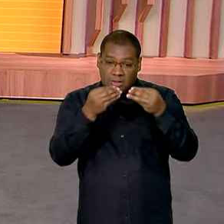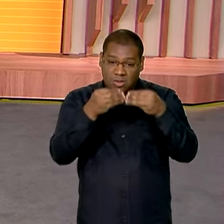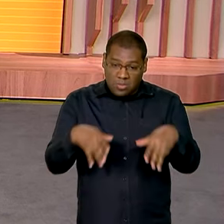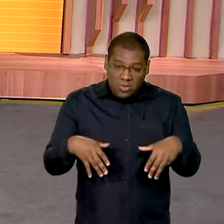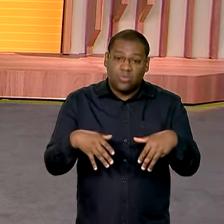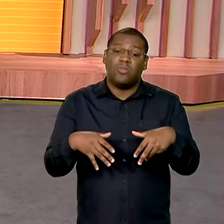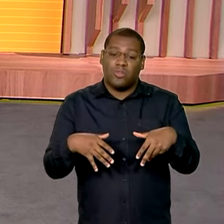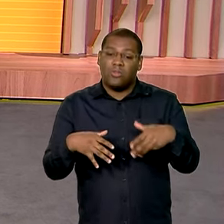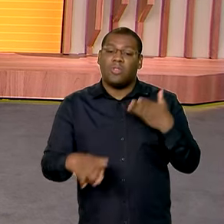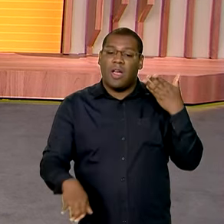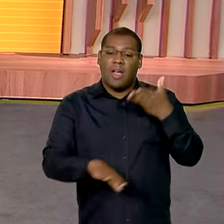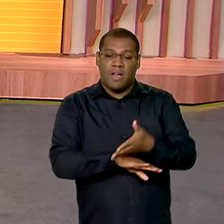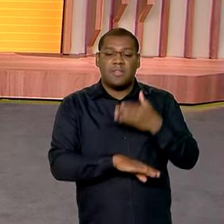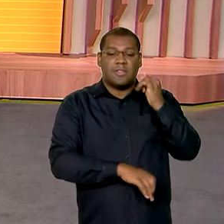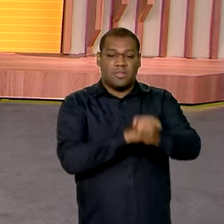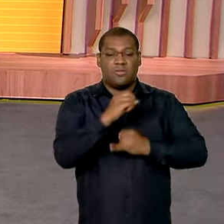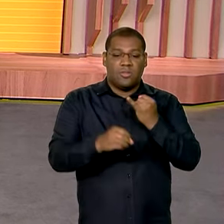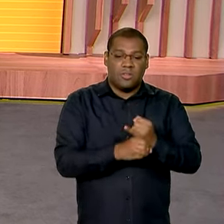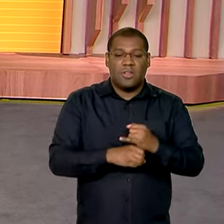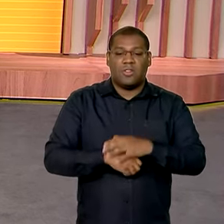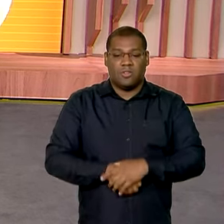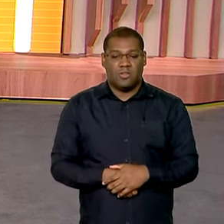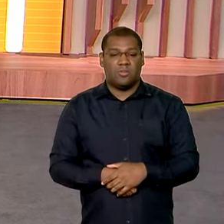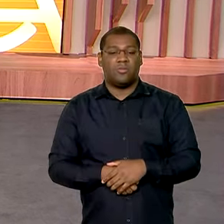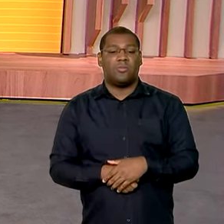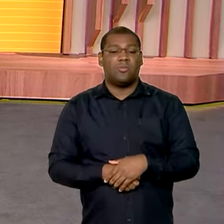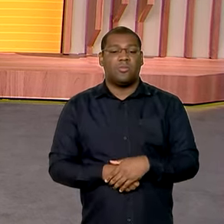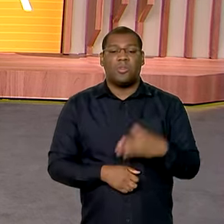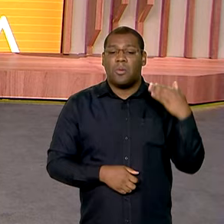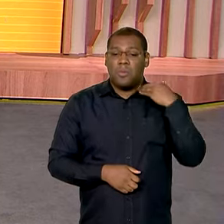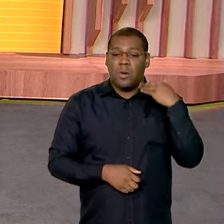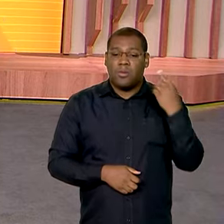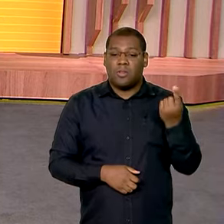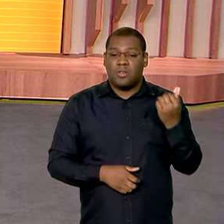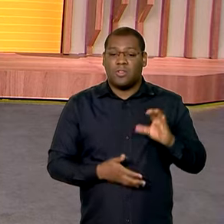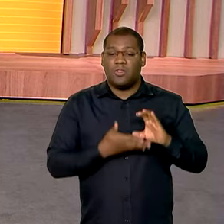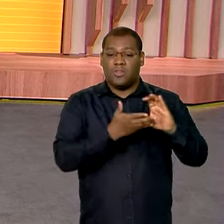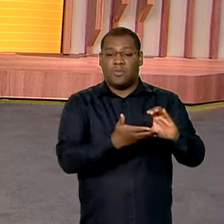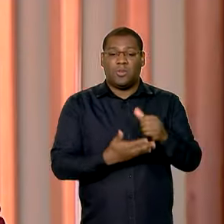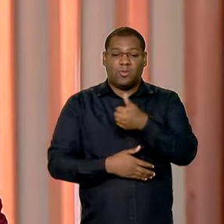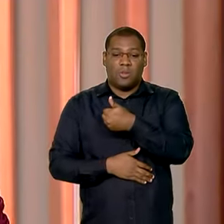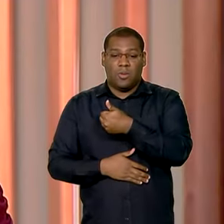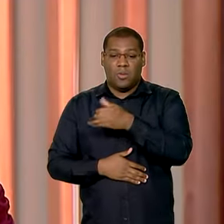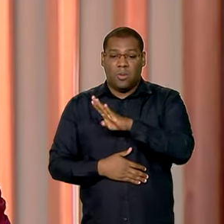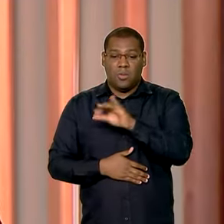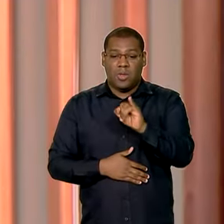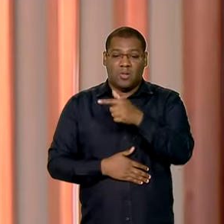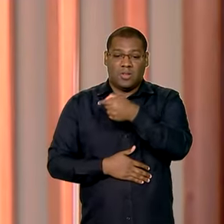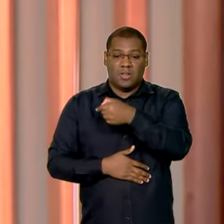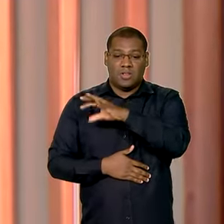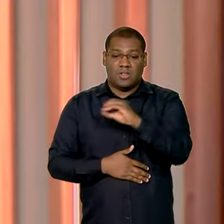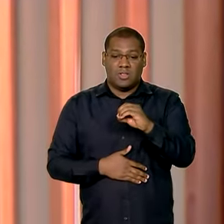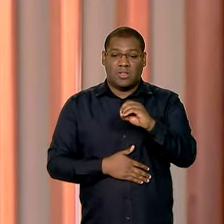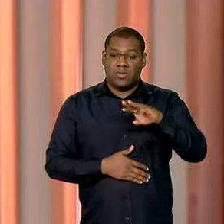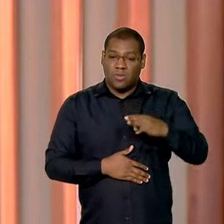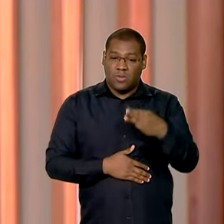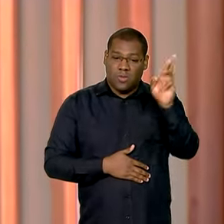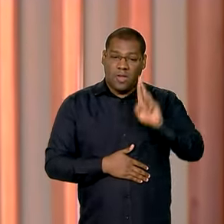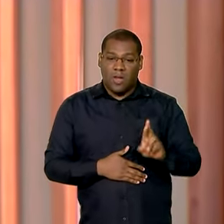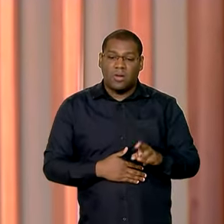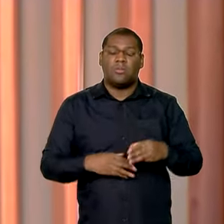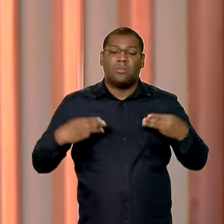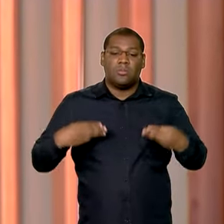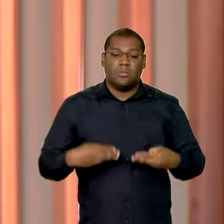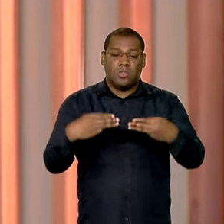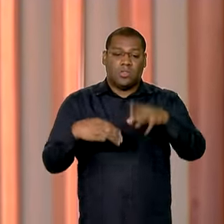,7 bilhão à disposição de novos projetos. E Ministério dos Direitos Humanos